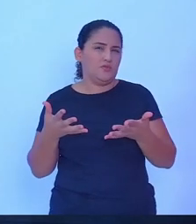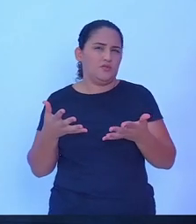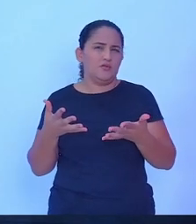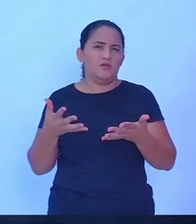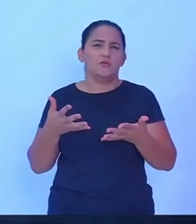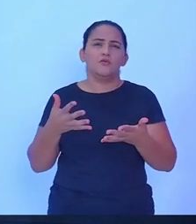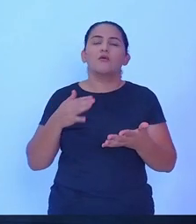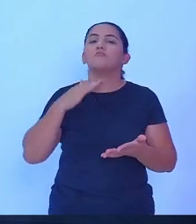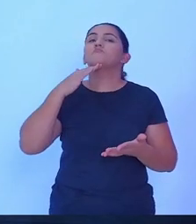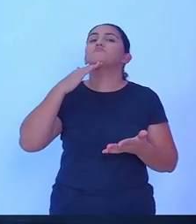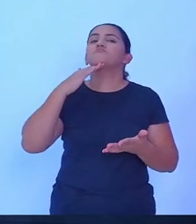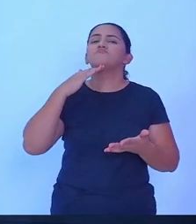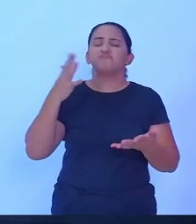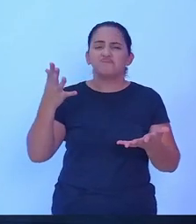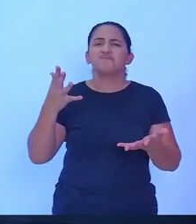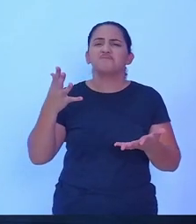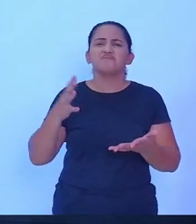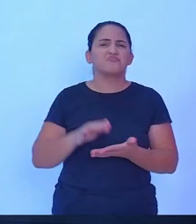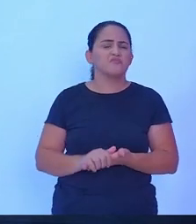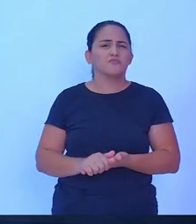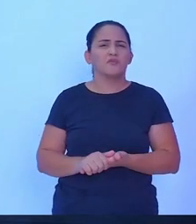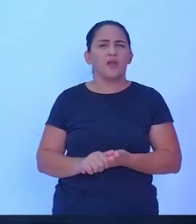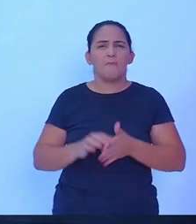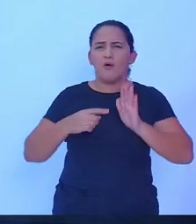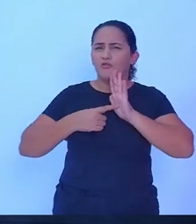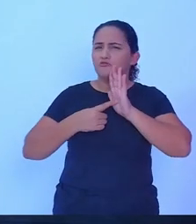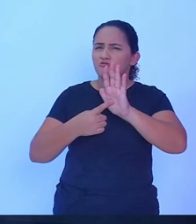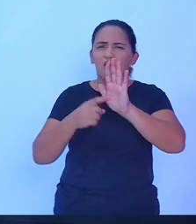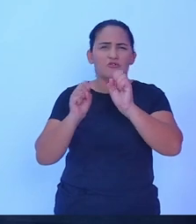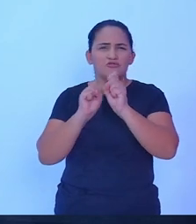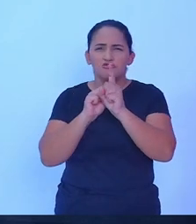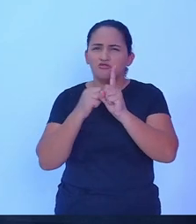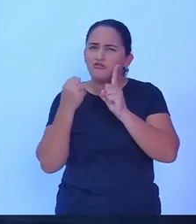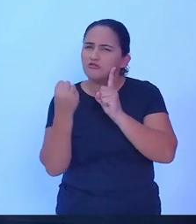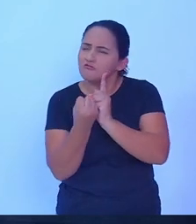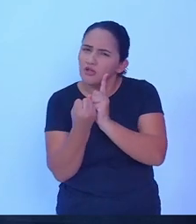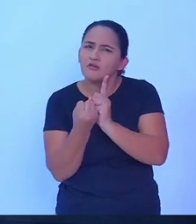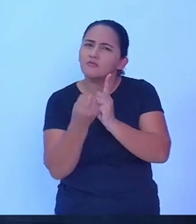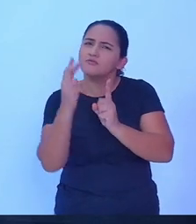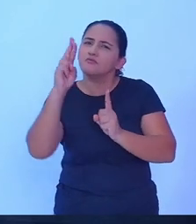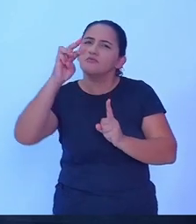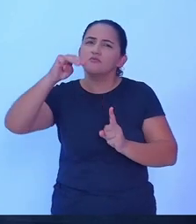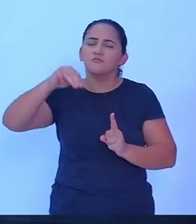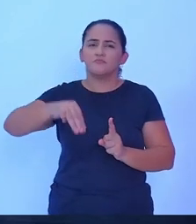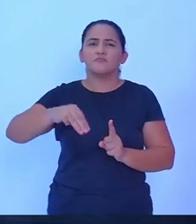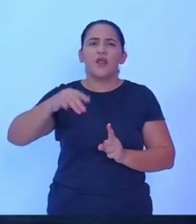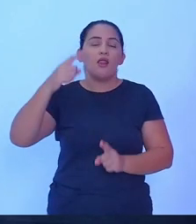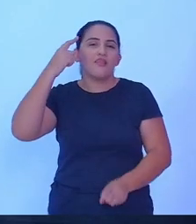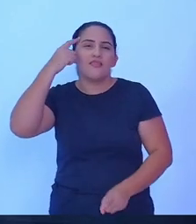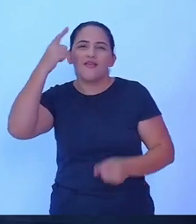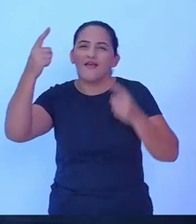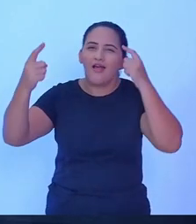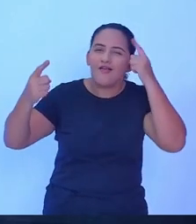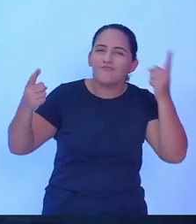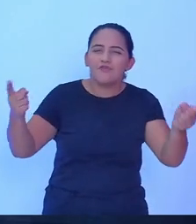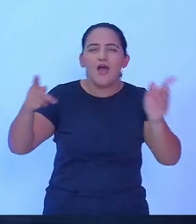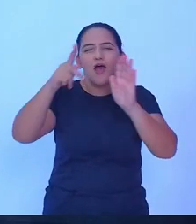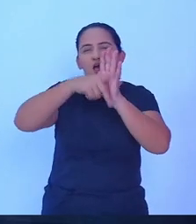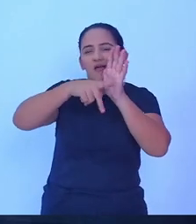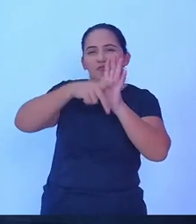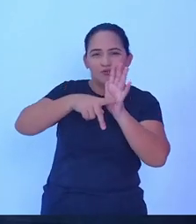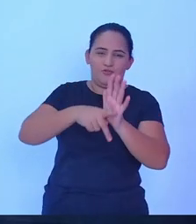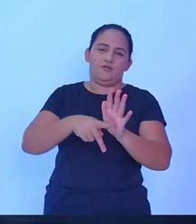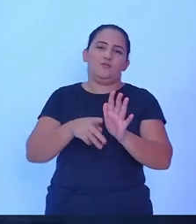cabeça erguida nesse debate apresentar a toda a sociedade rolimorense as nossas ideias, os nossos projetos